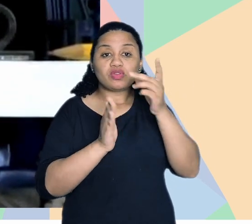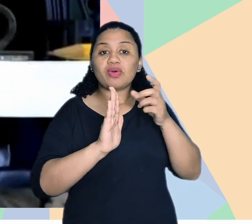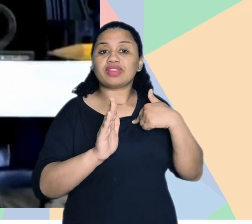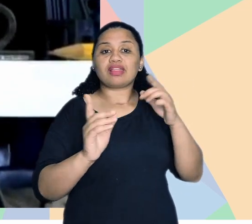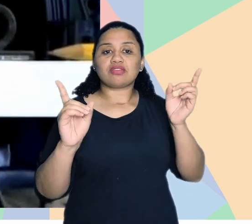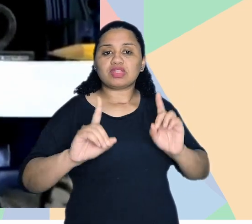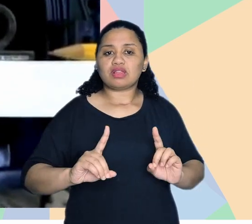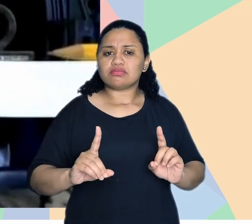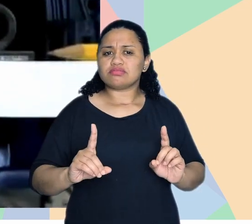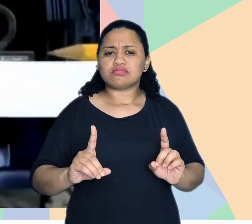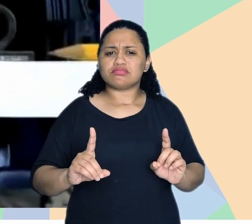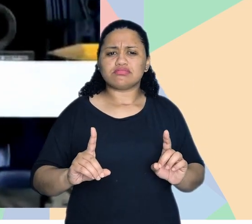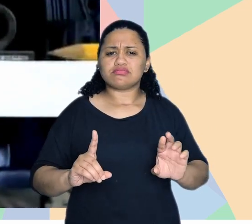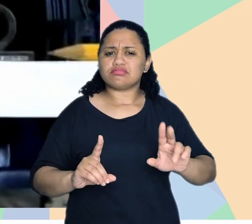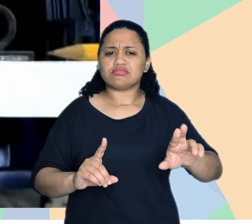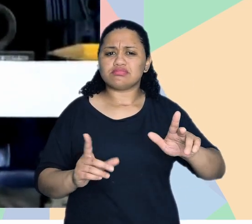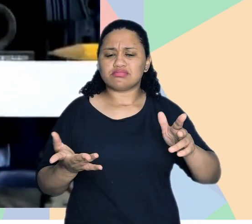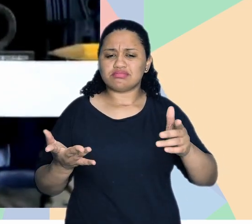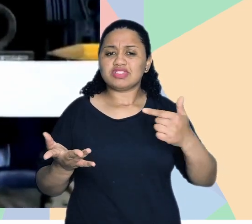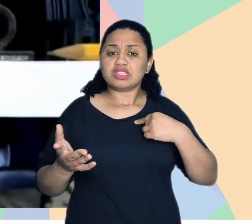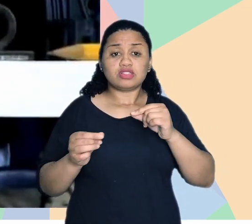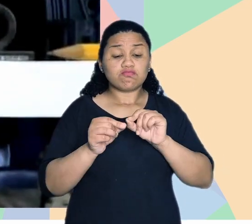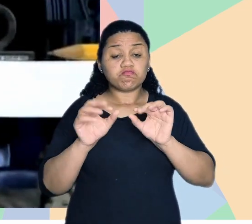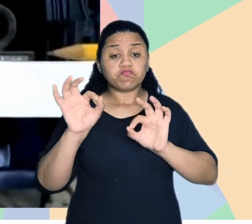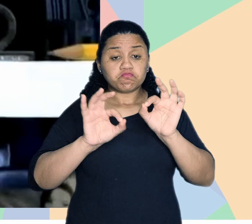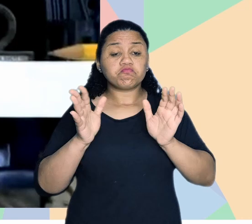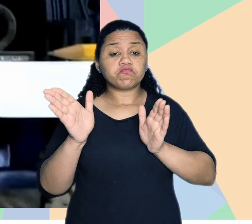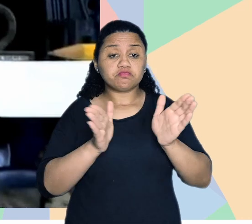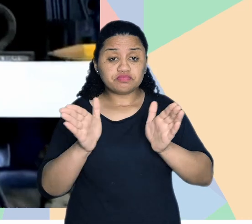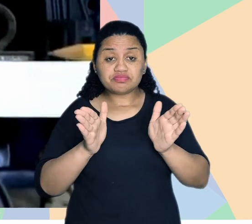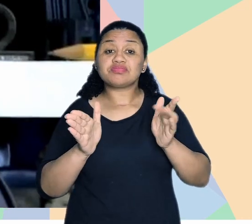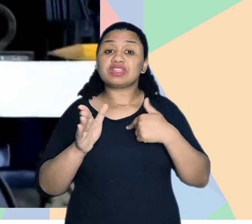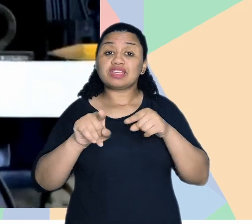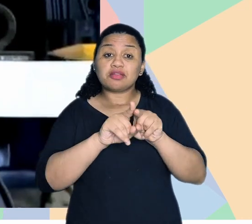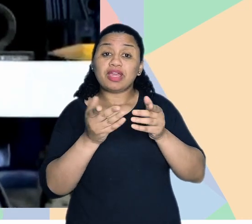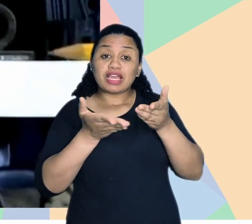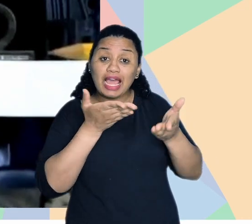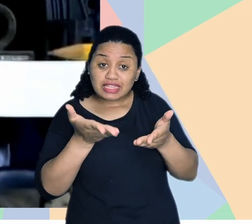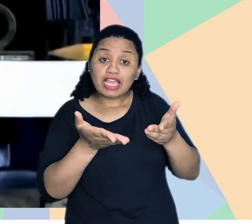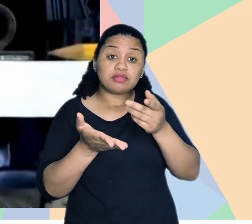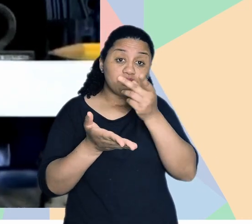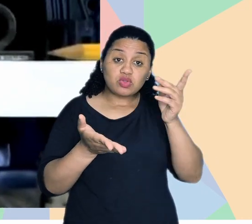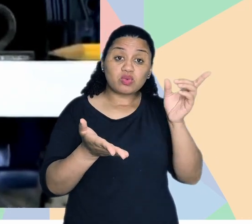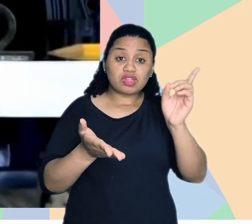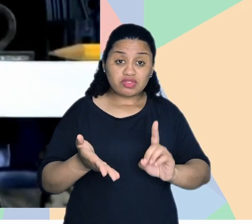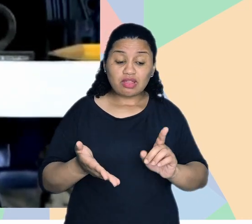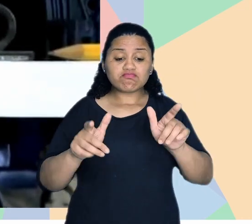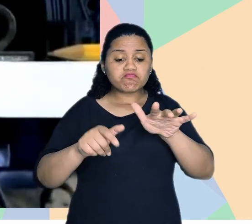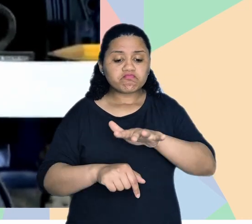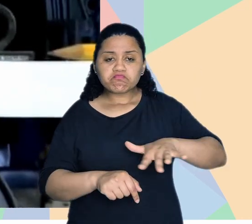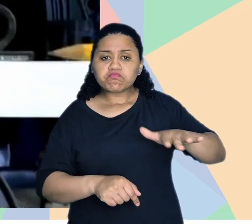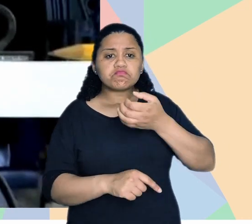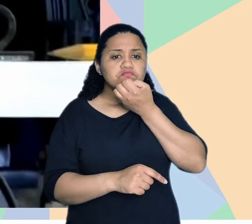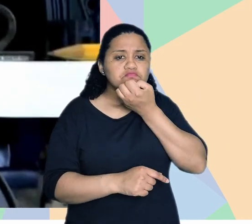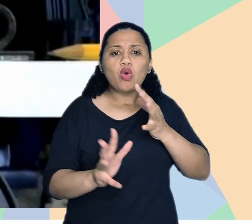atender pessoa com deficiência. Não é por aí, né? Se eu vou fazer a acessibilidade que também vai atender uma pessoa com deficiência, esse